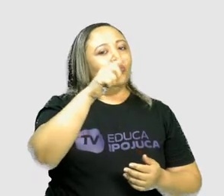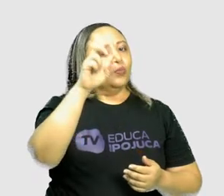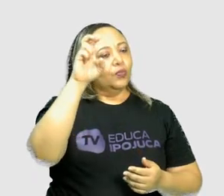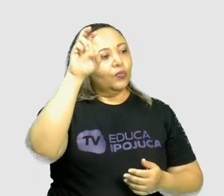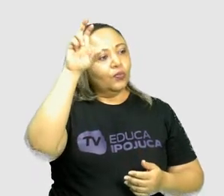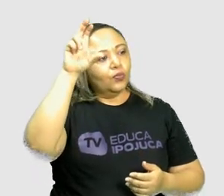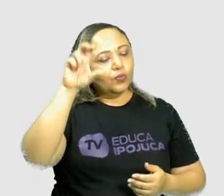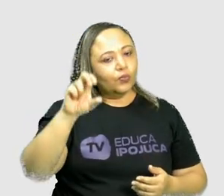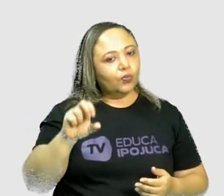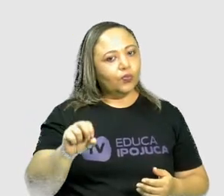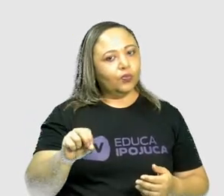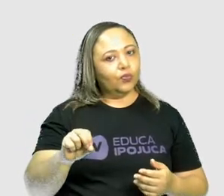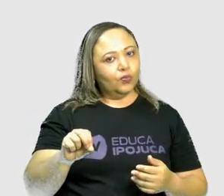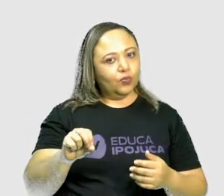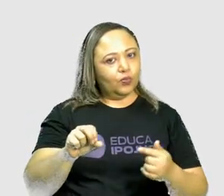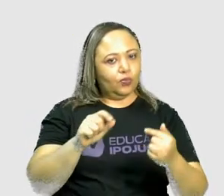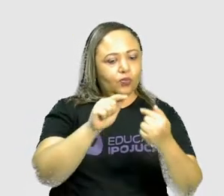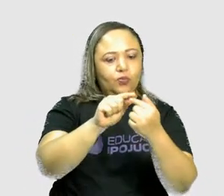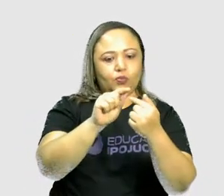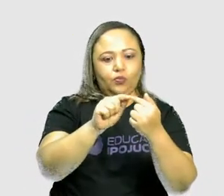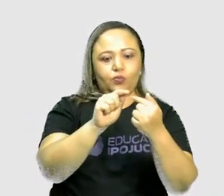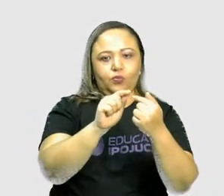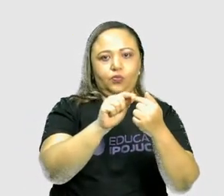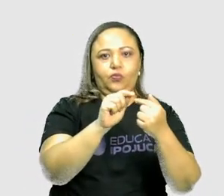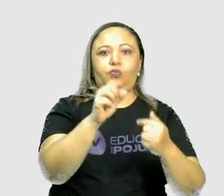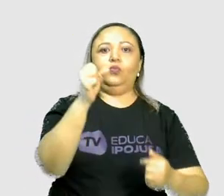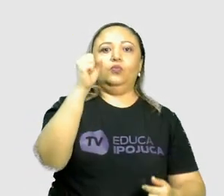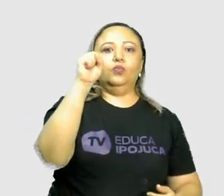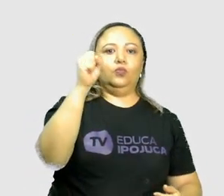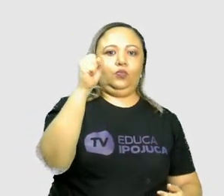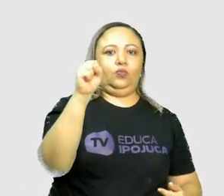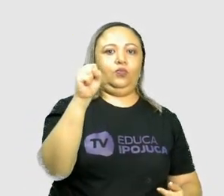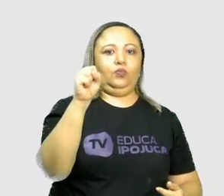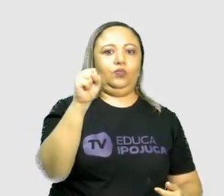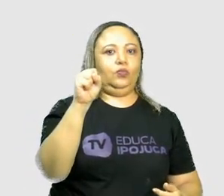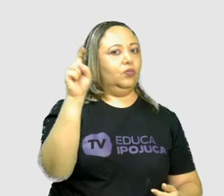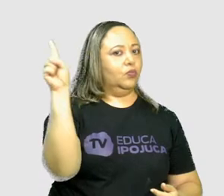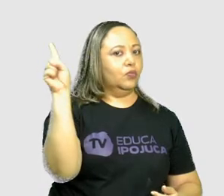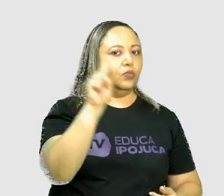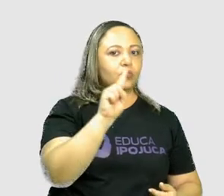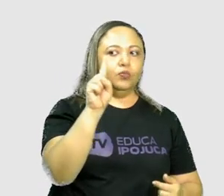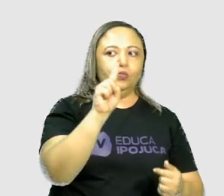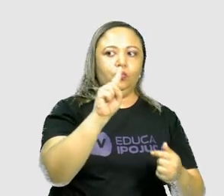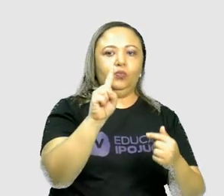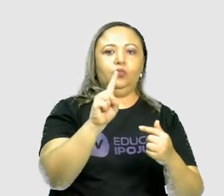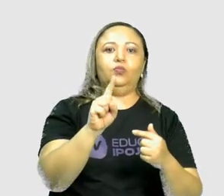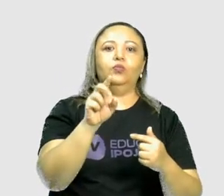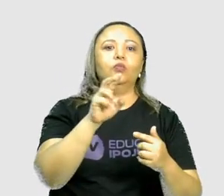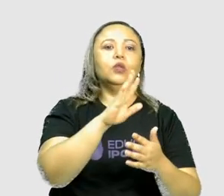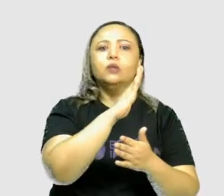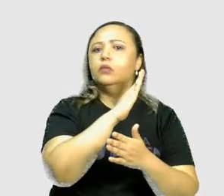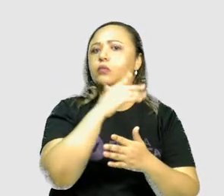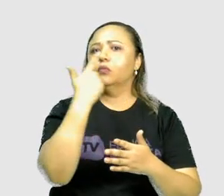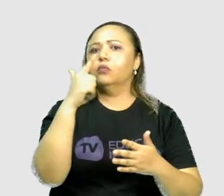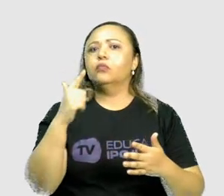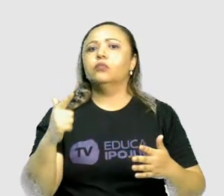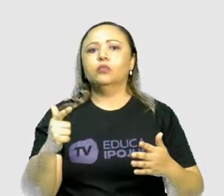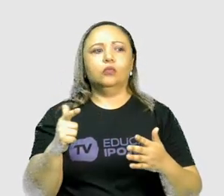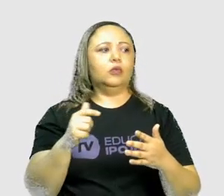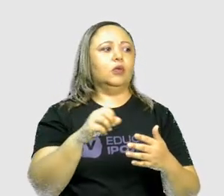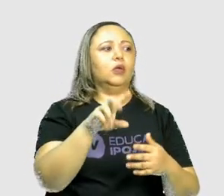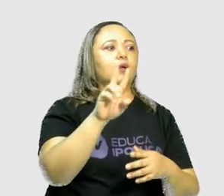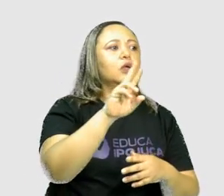50, será que é múltiplo de 8? Resposta, também não. Não tem nenhum número que eu possa